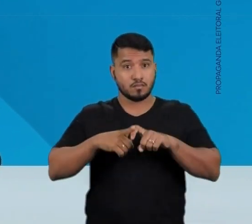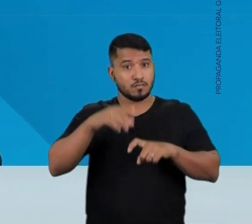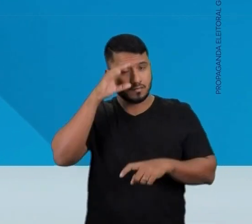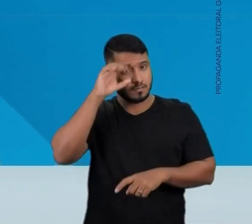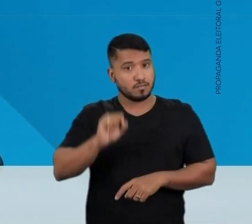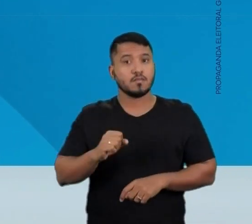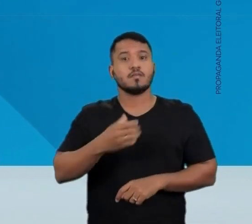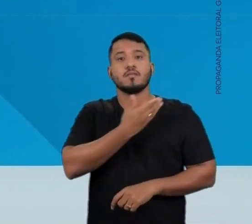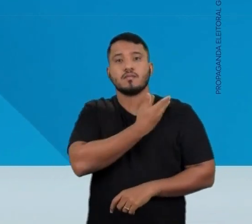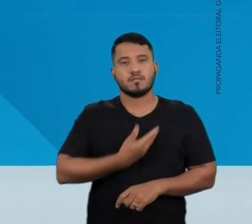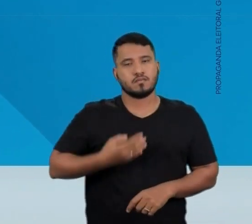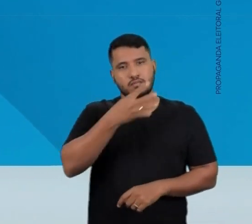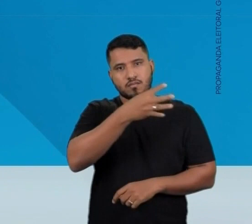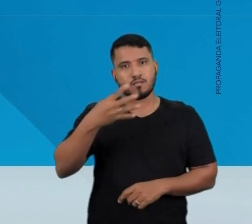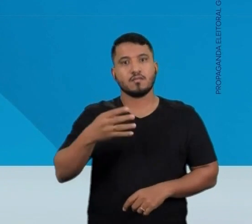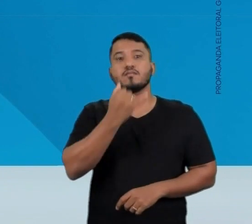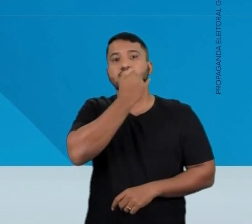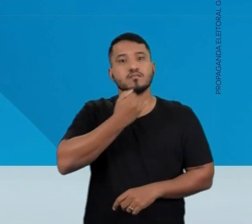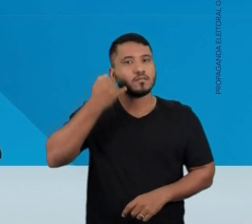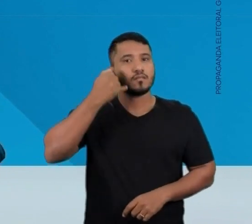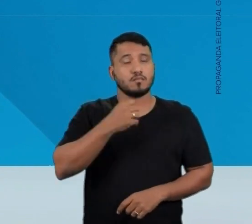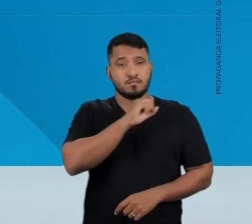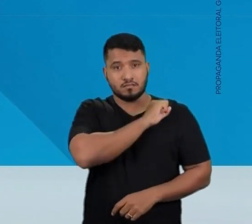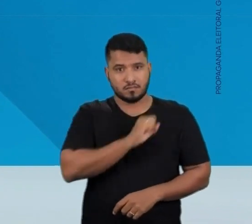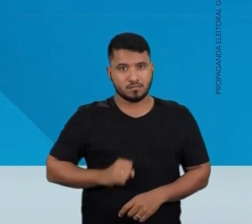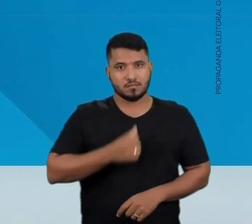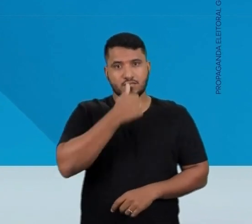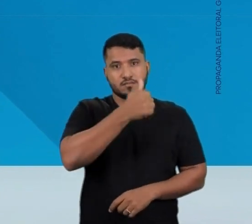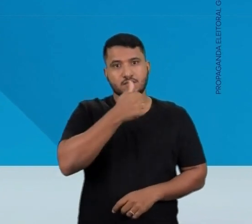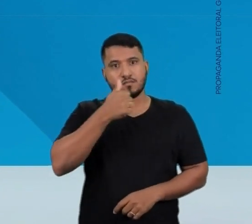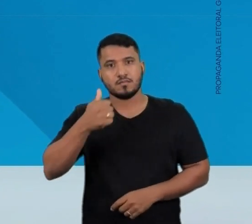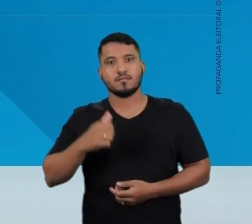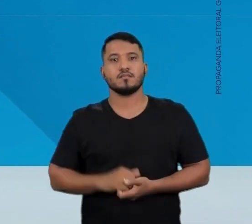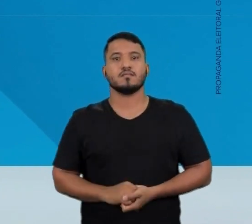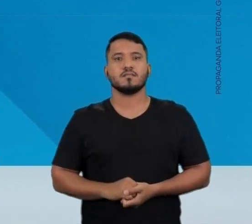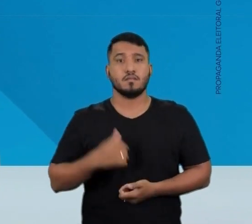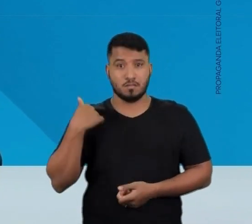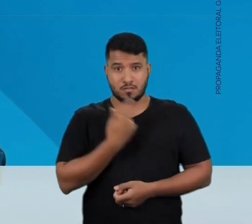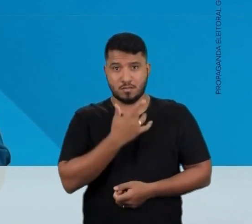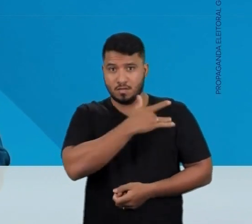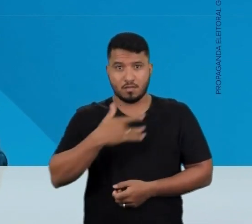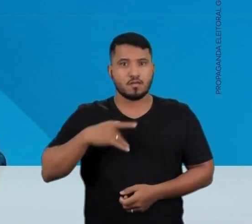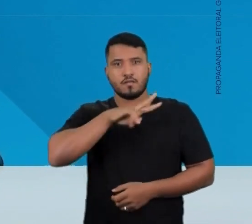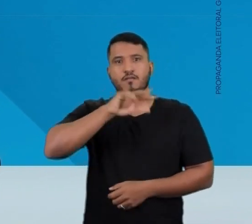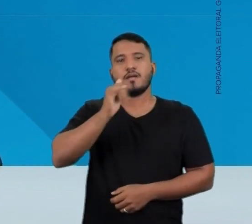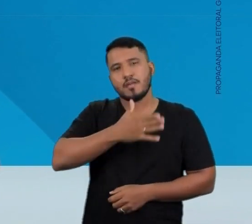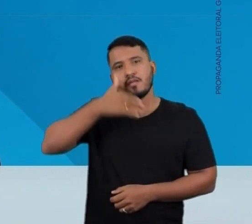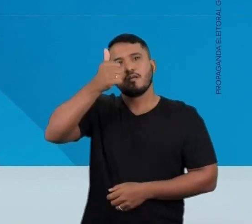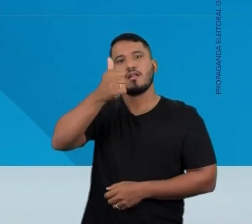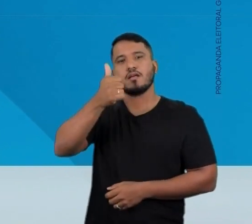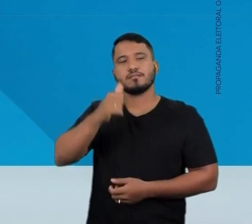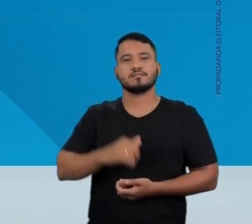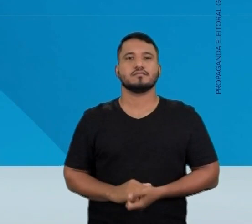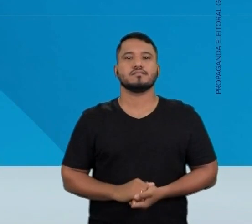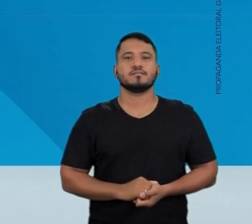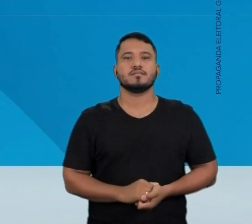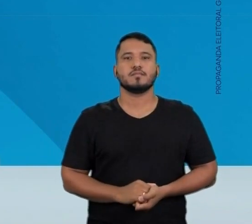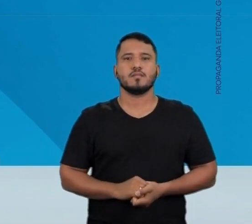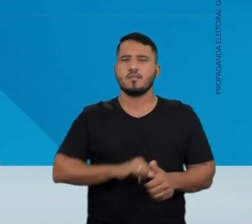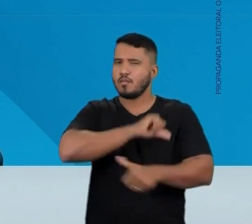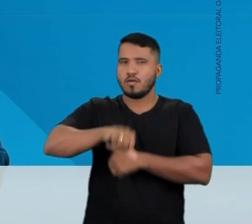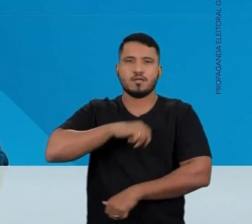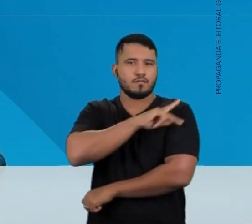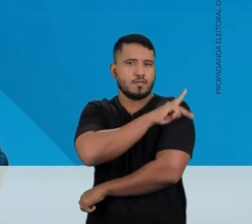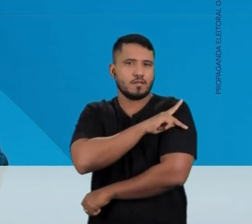Doutor Silvio Mendes, governador 44, Joel Rodrigues, senador 111. Nossa saúde será melhor e mais